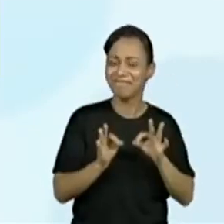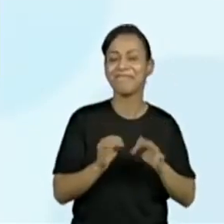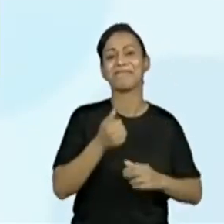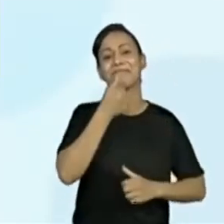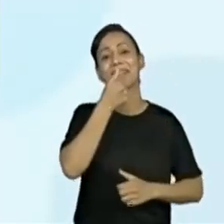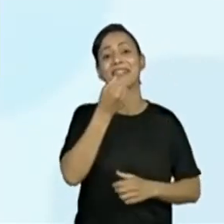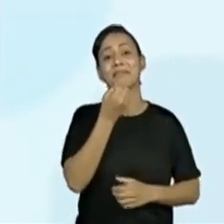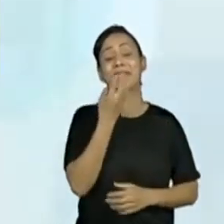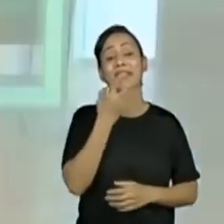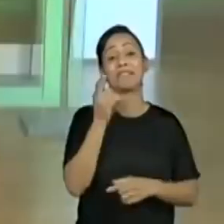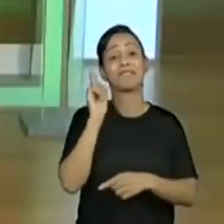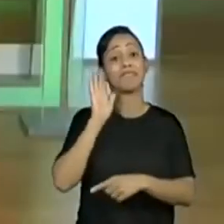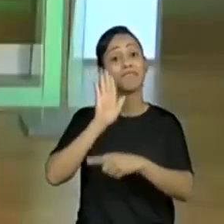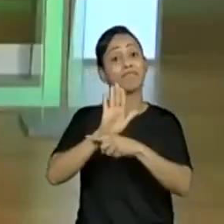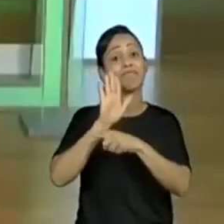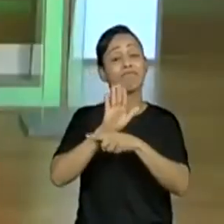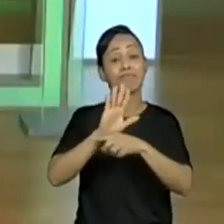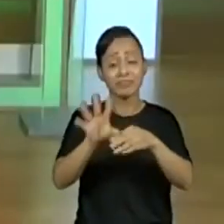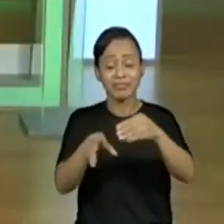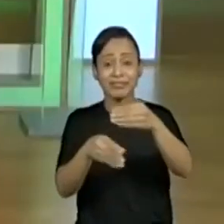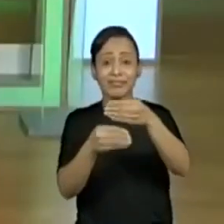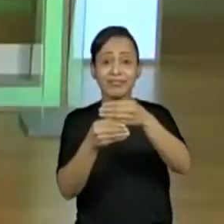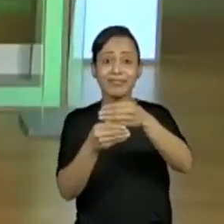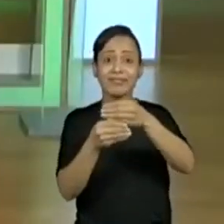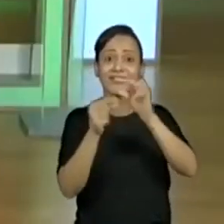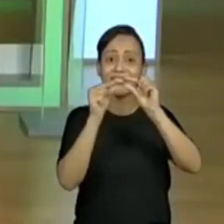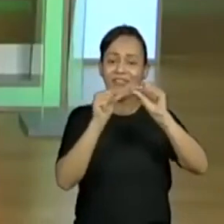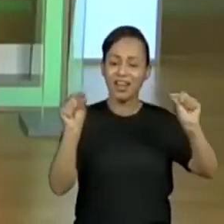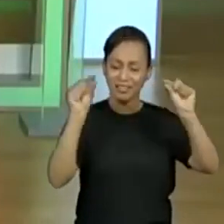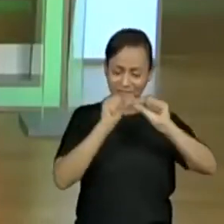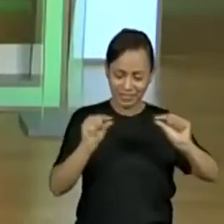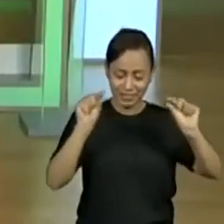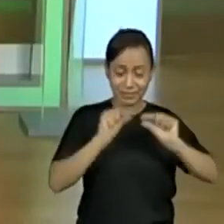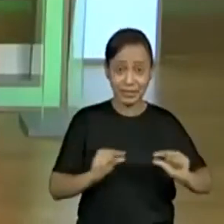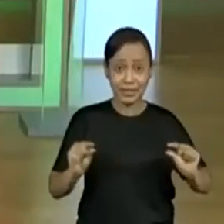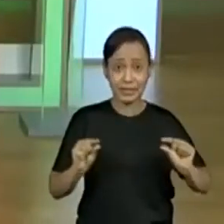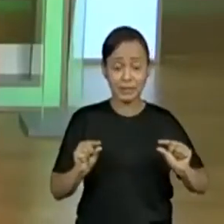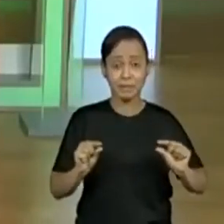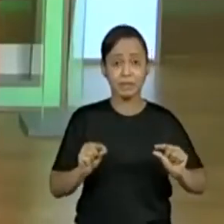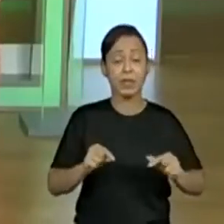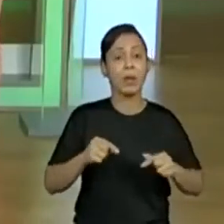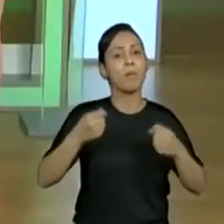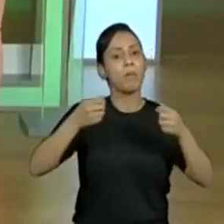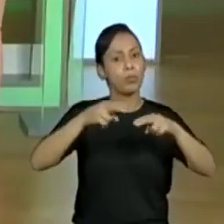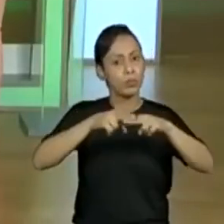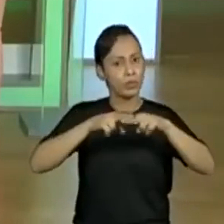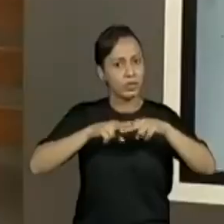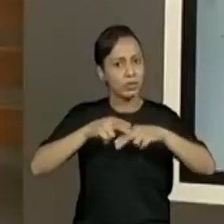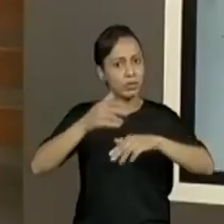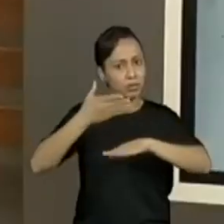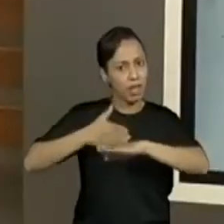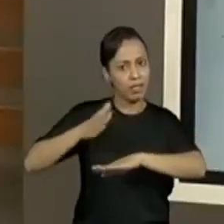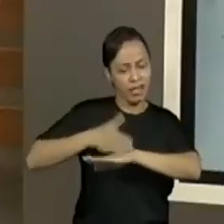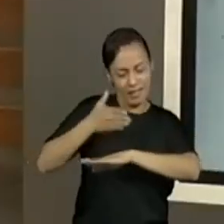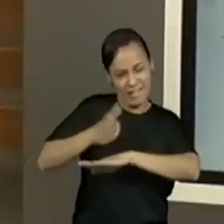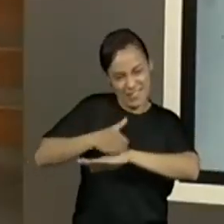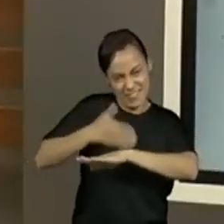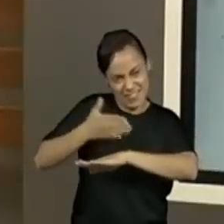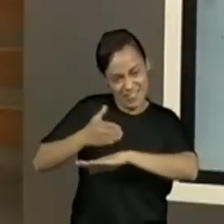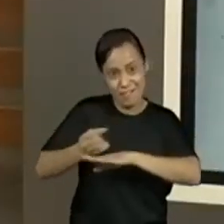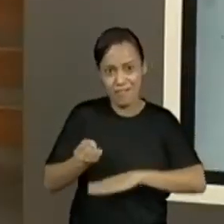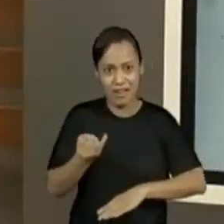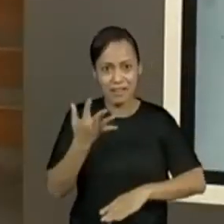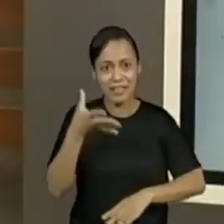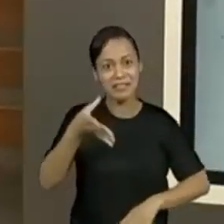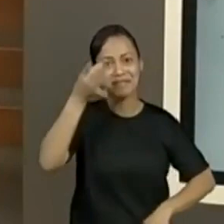encontrarem, professora acho que é por isso que a gente pensa no quê? Trazer tudo de novo. E agora não vai ser o primeiro